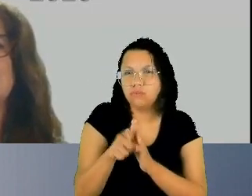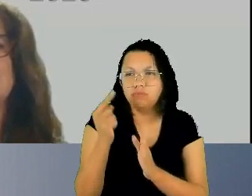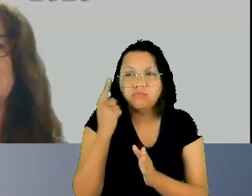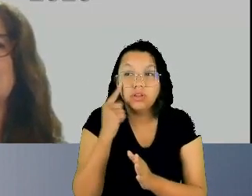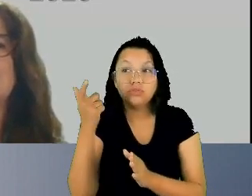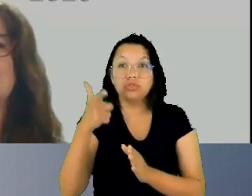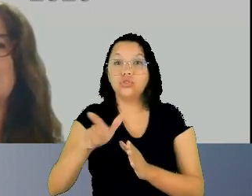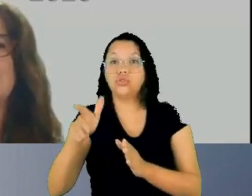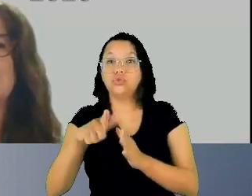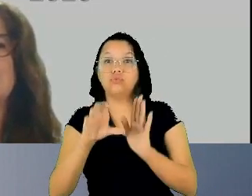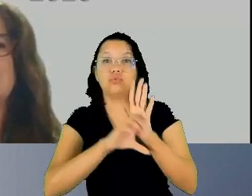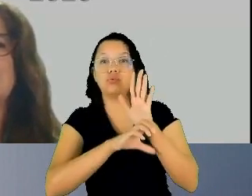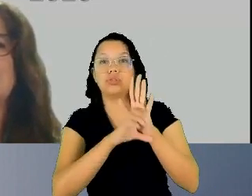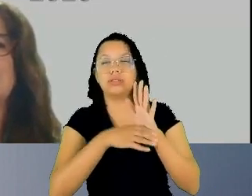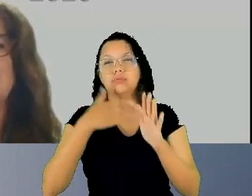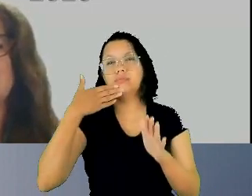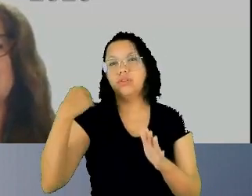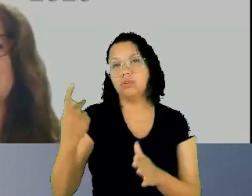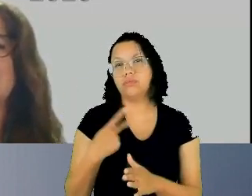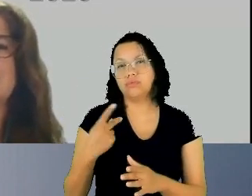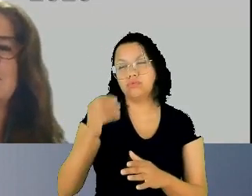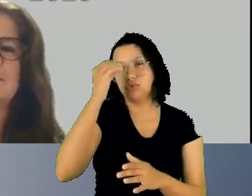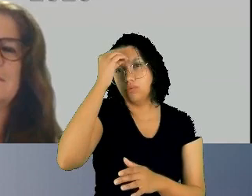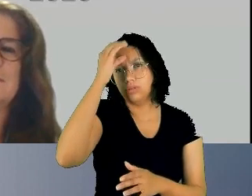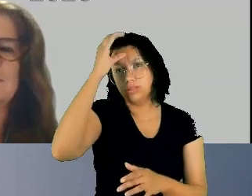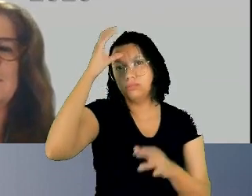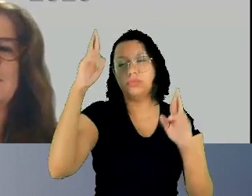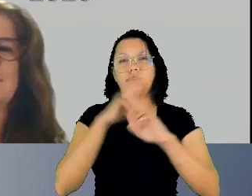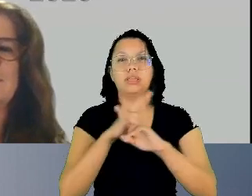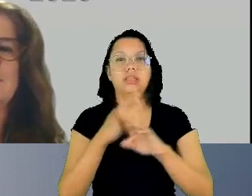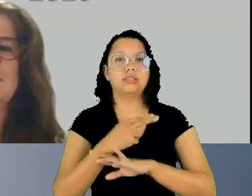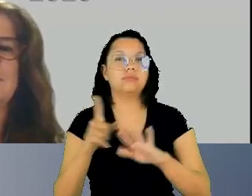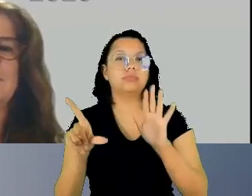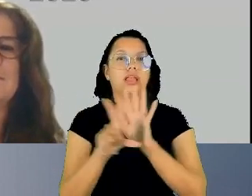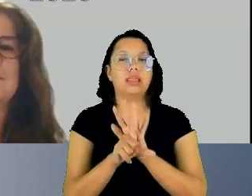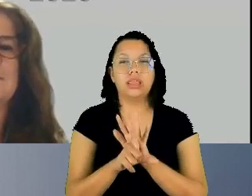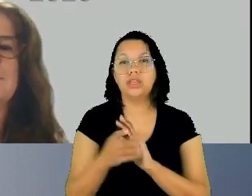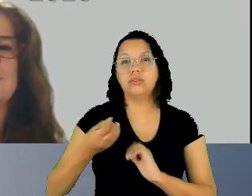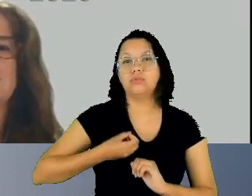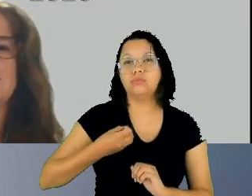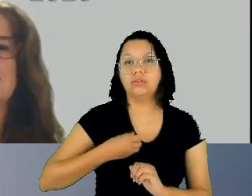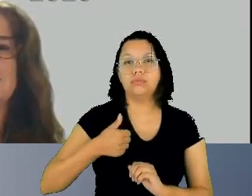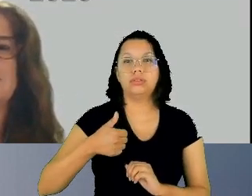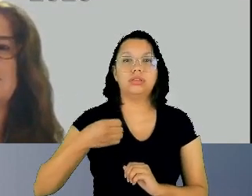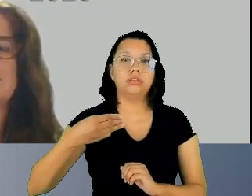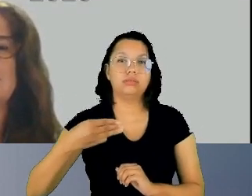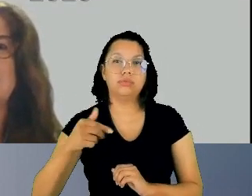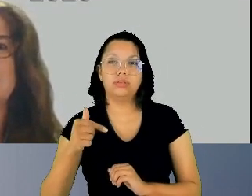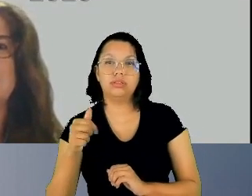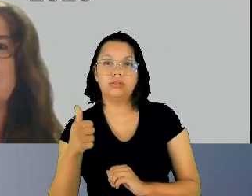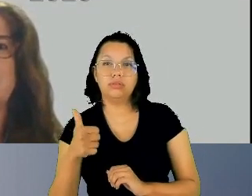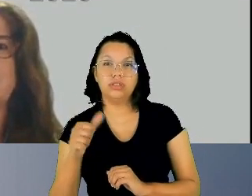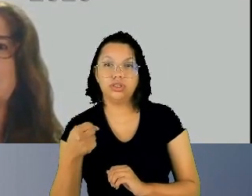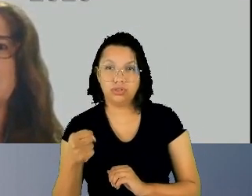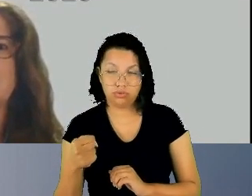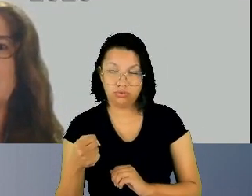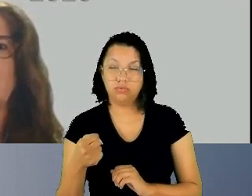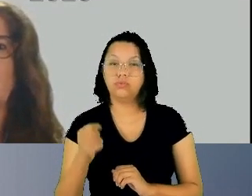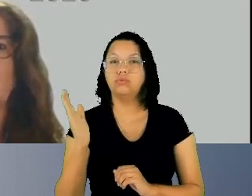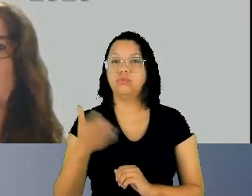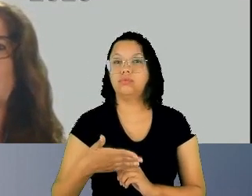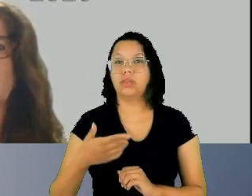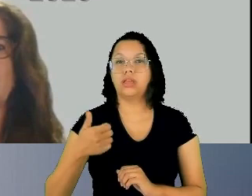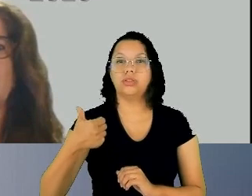conhecimento a respeito da lei número 13.718 de 2018 ela que